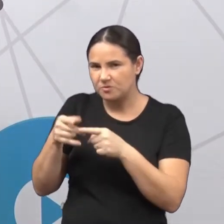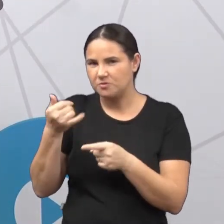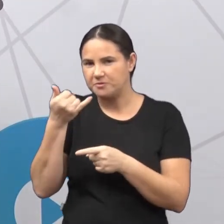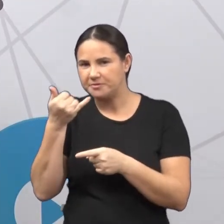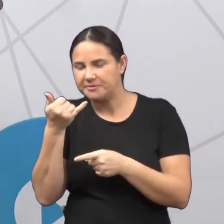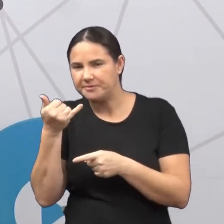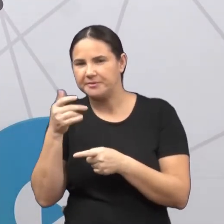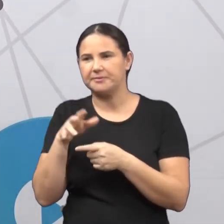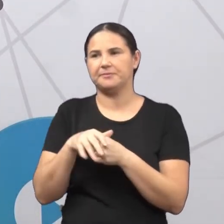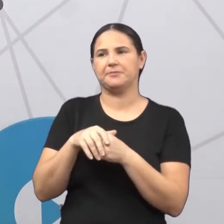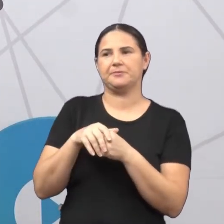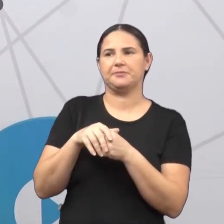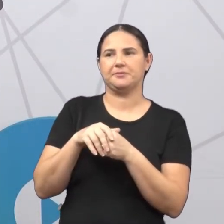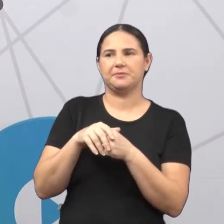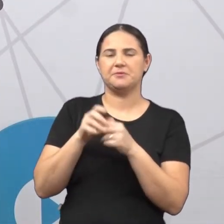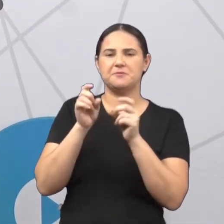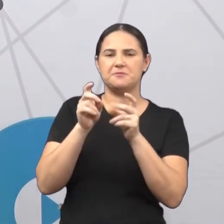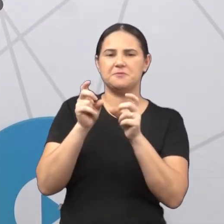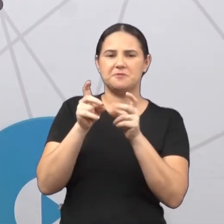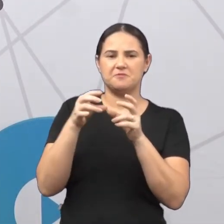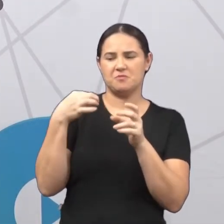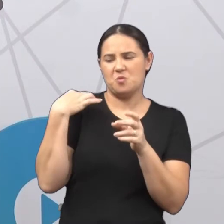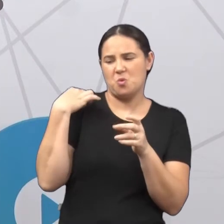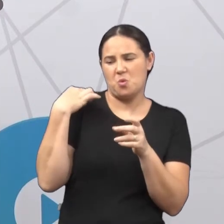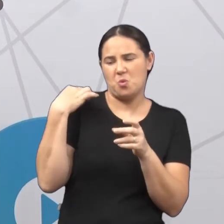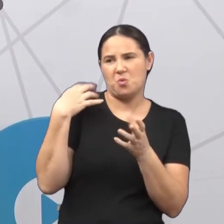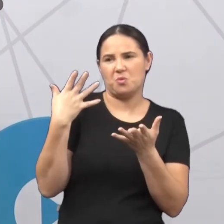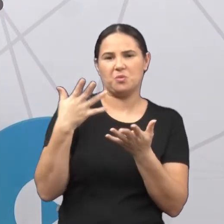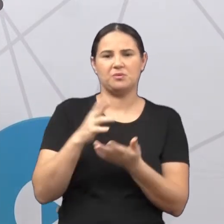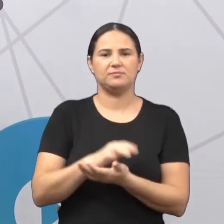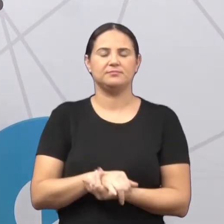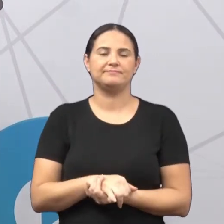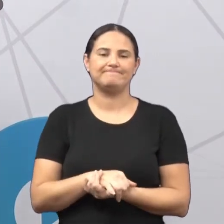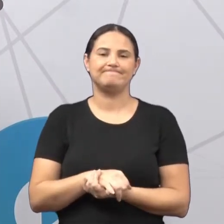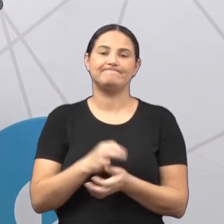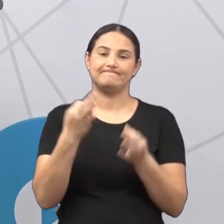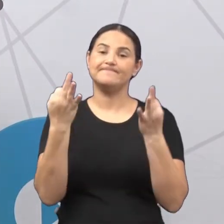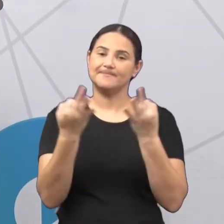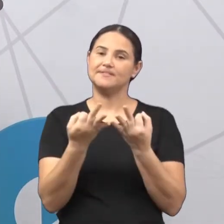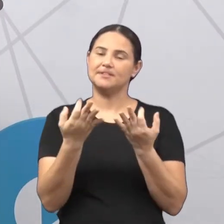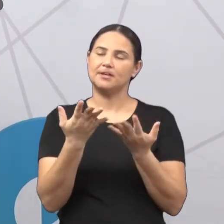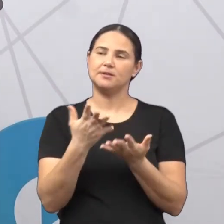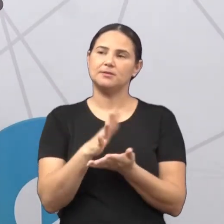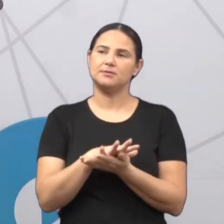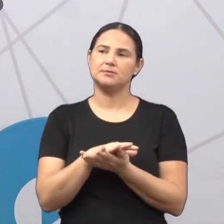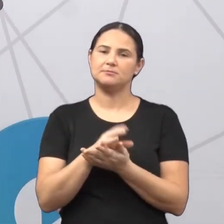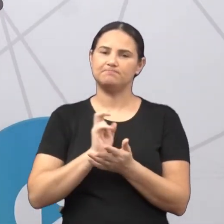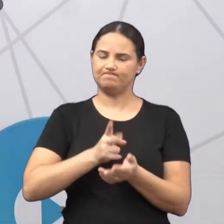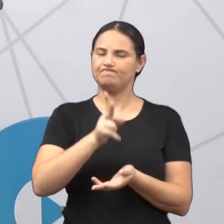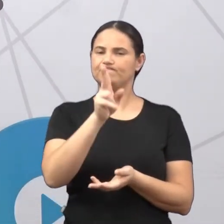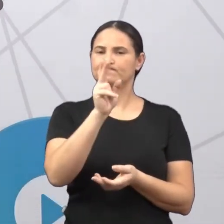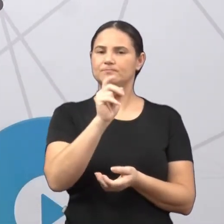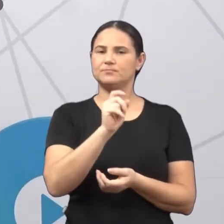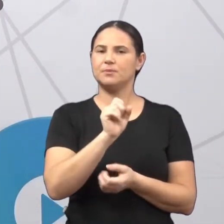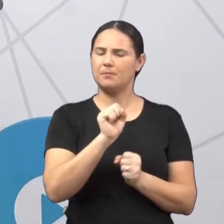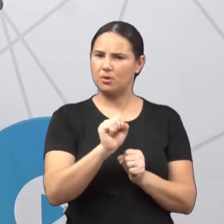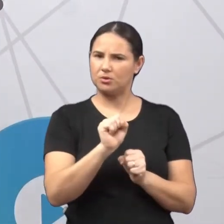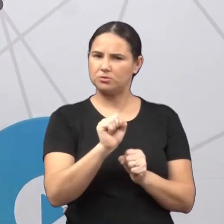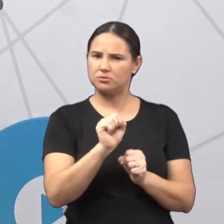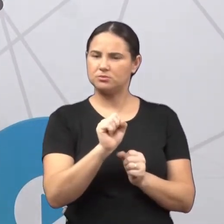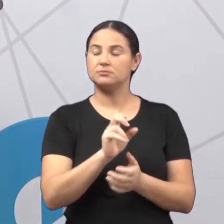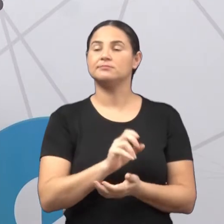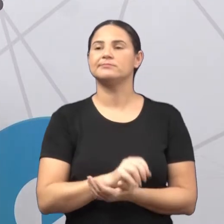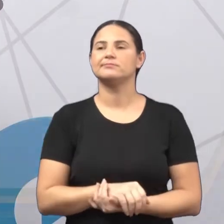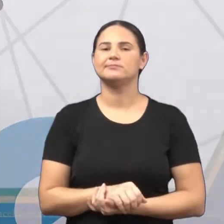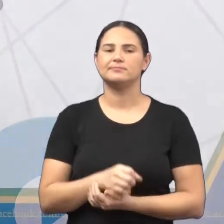roupinha, infinitamente. Tudo certinho, crianças? Posso continuar? Muito